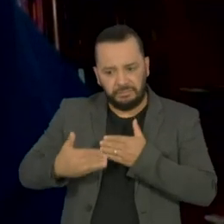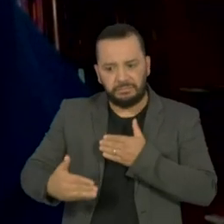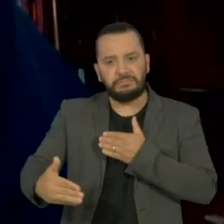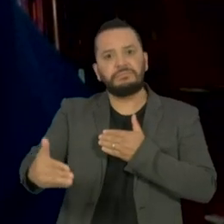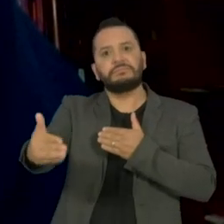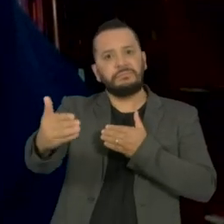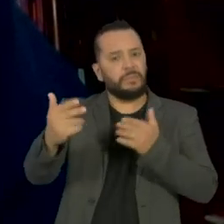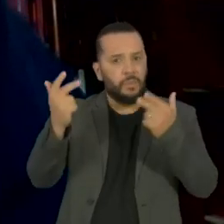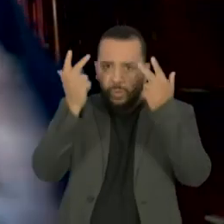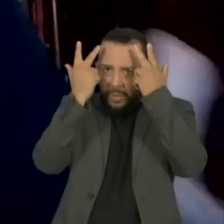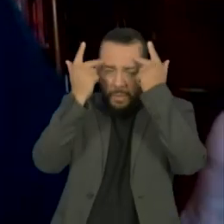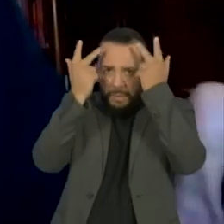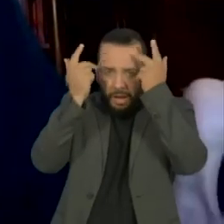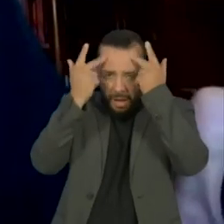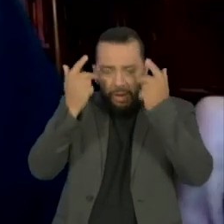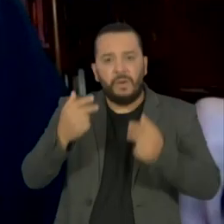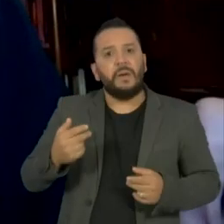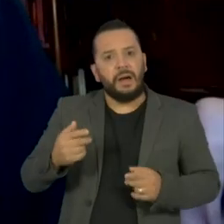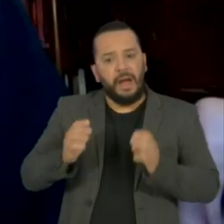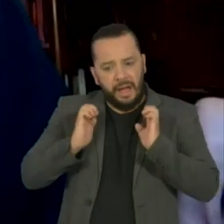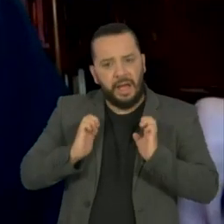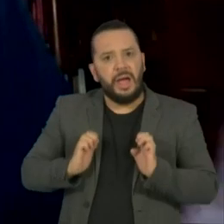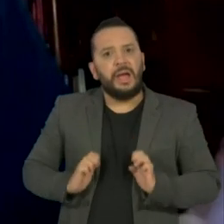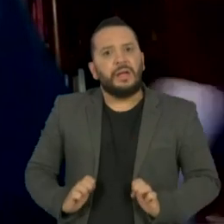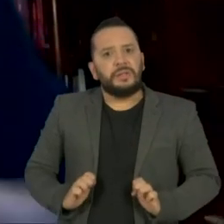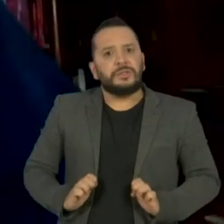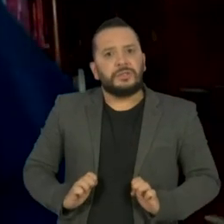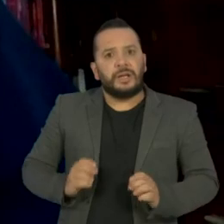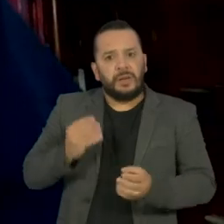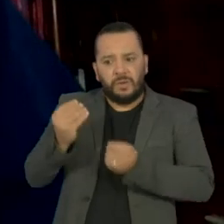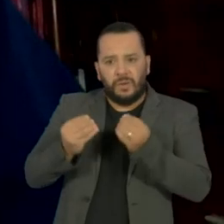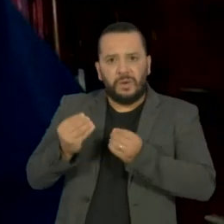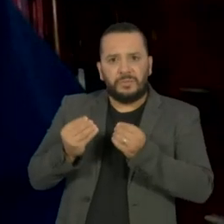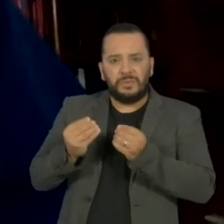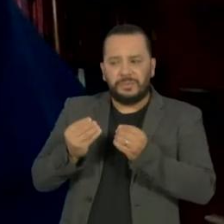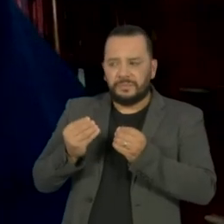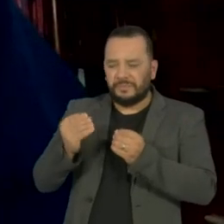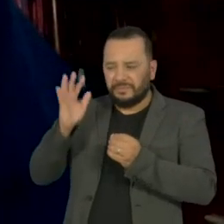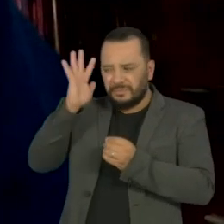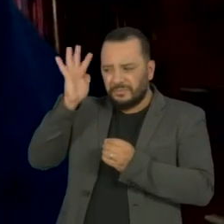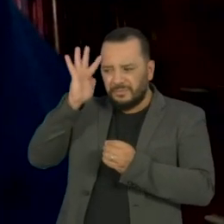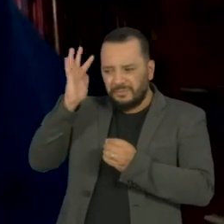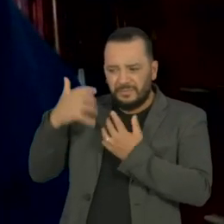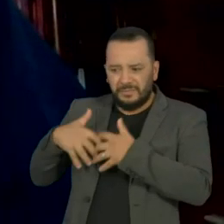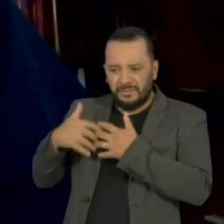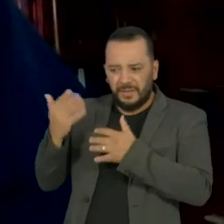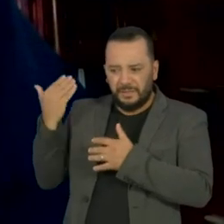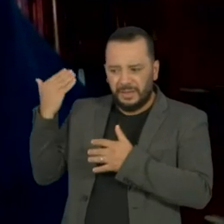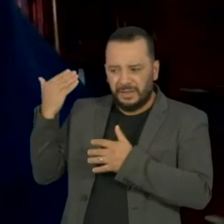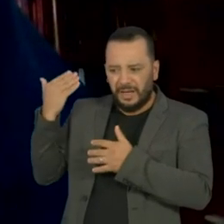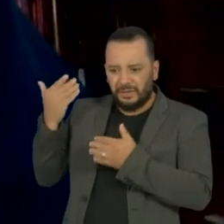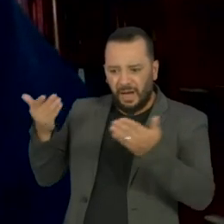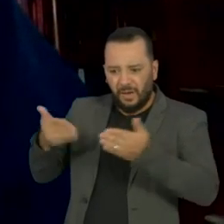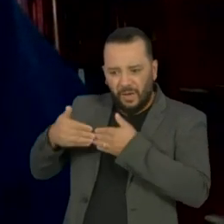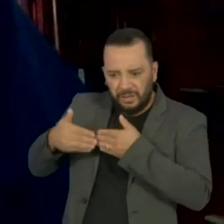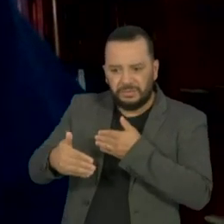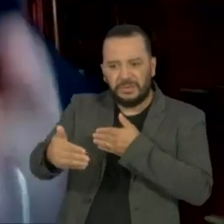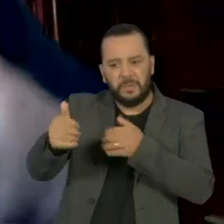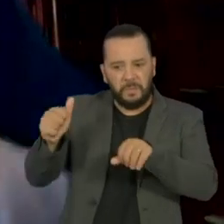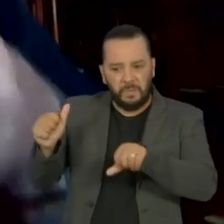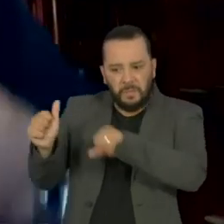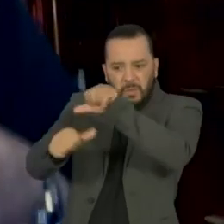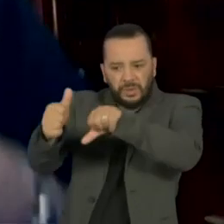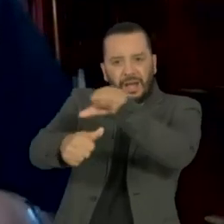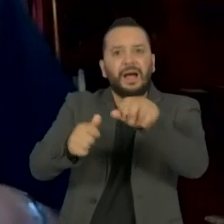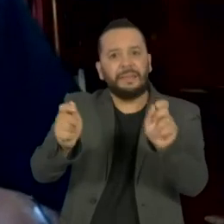ética que olhe para a forma como estávamos e diga, nós podemos mudar isso. Tanto nós podemos mudar isso que